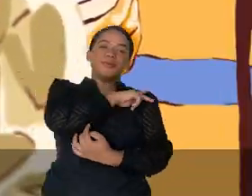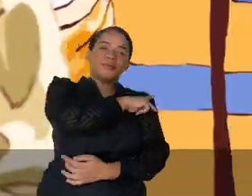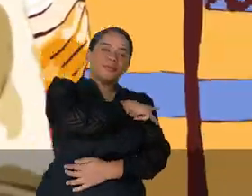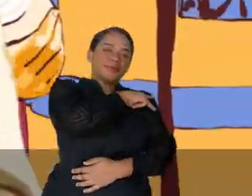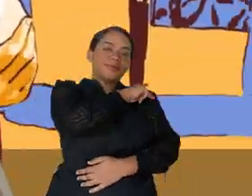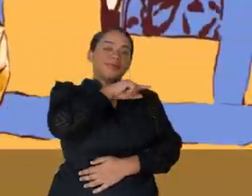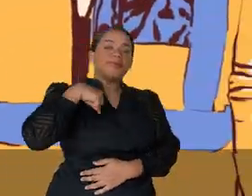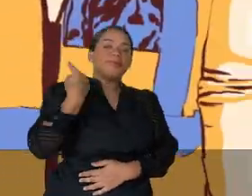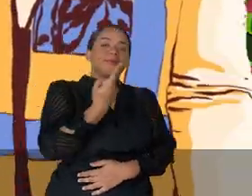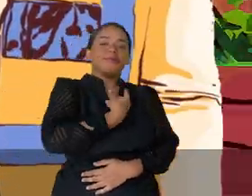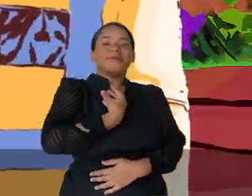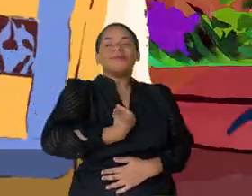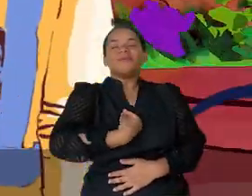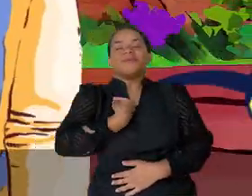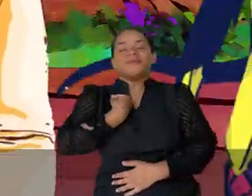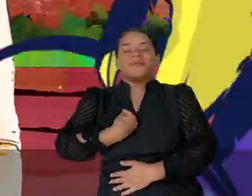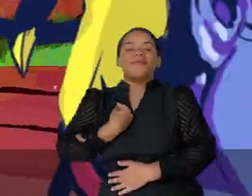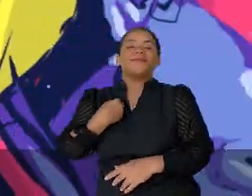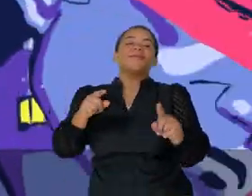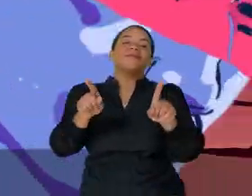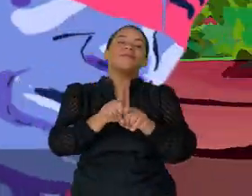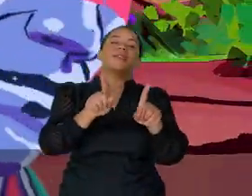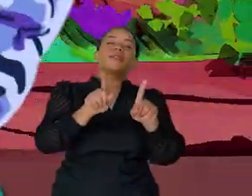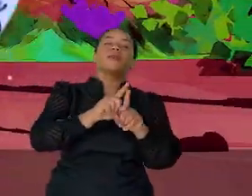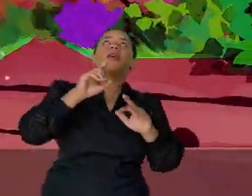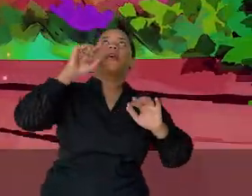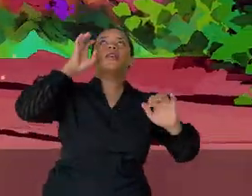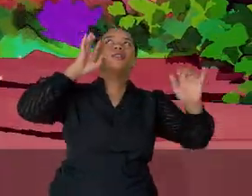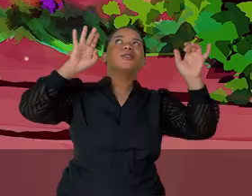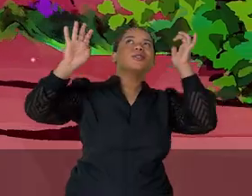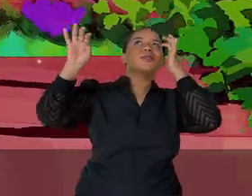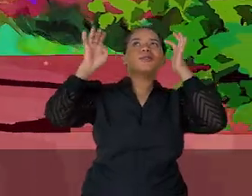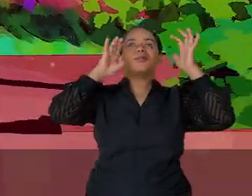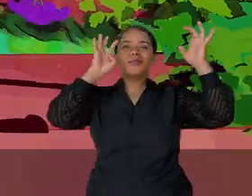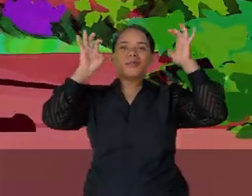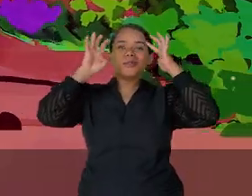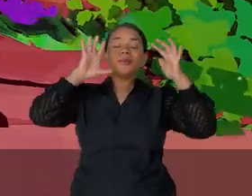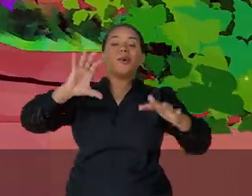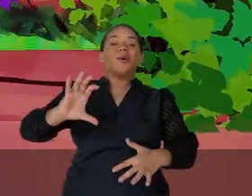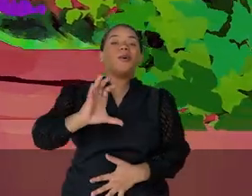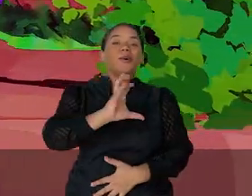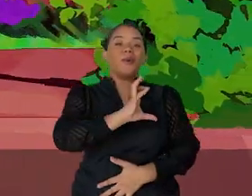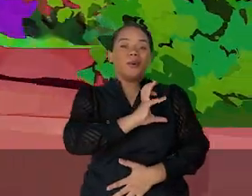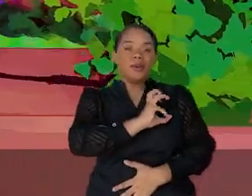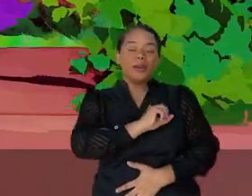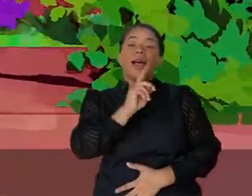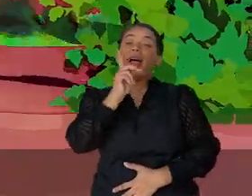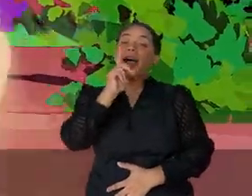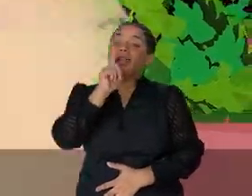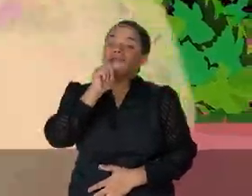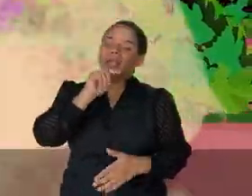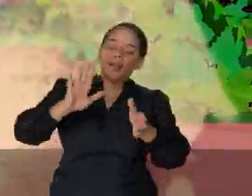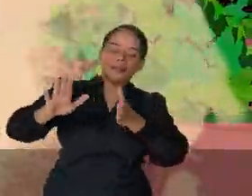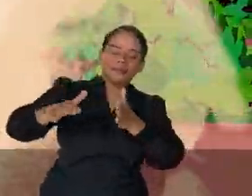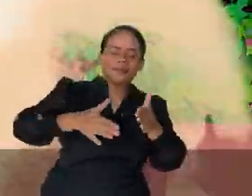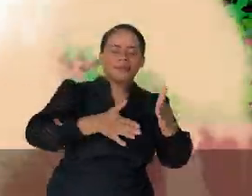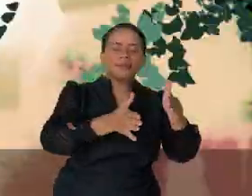pertence em ti a nossa vida, nosso sonho, nosso amor.